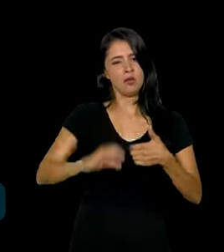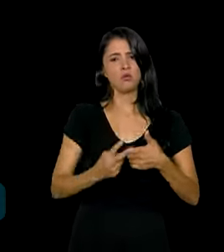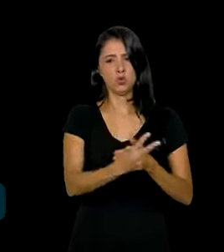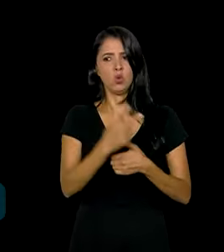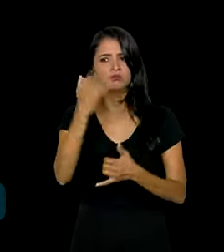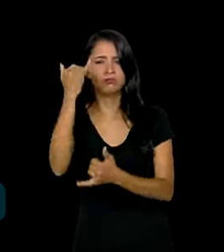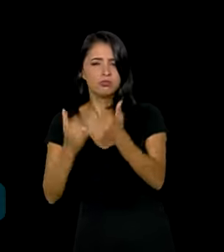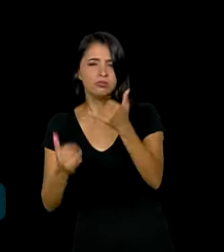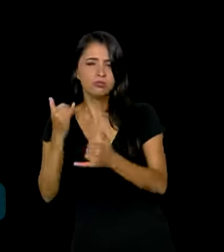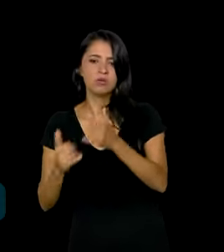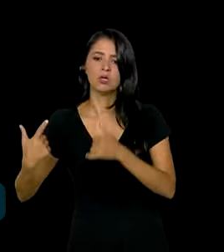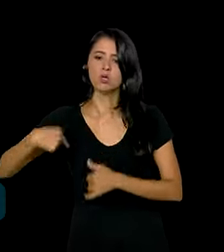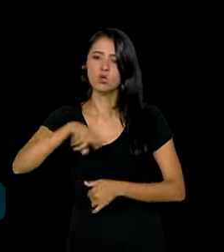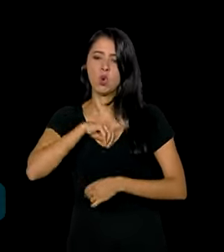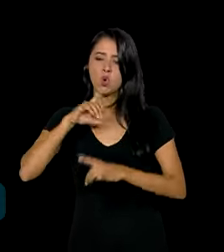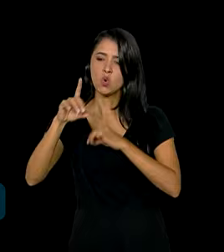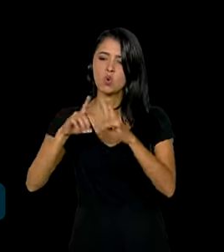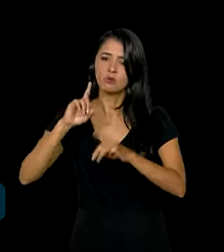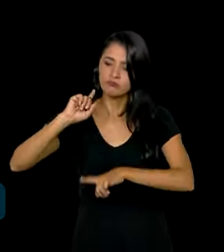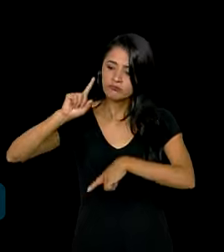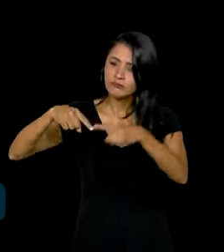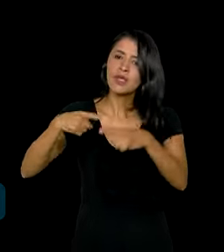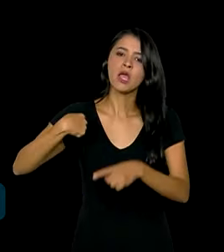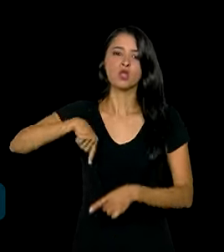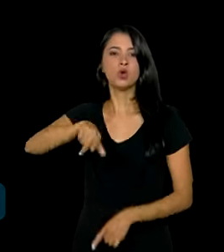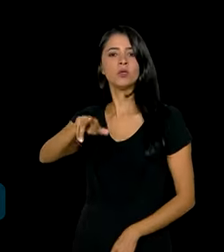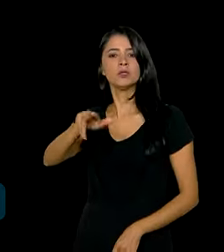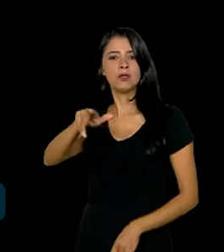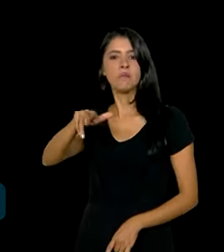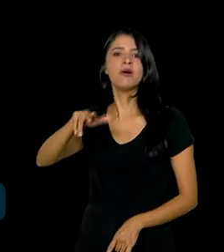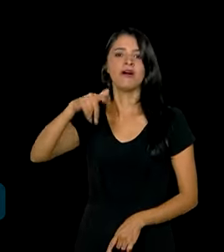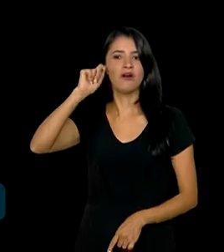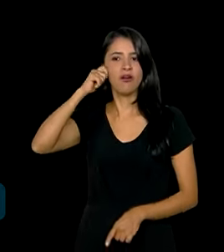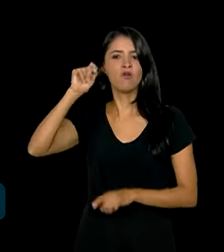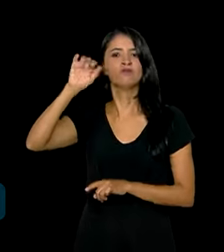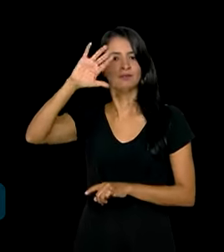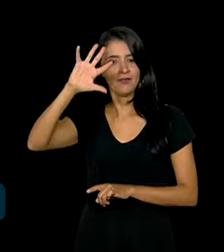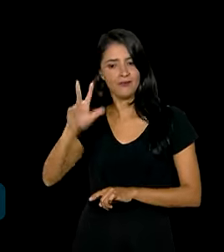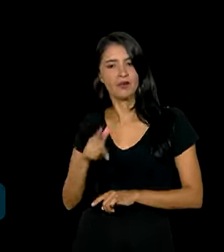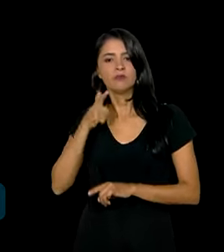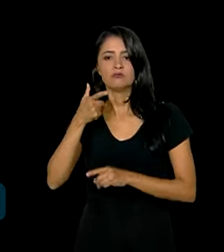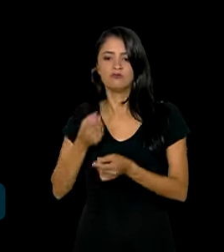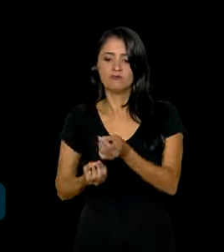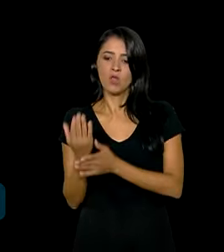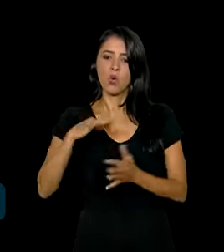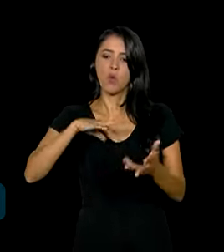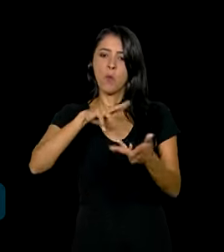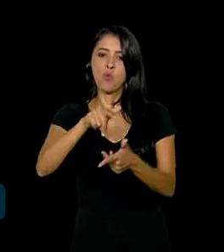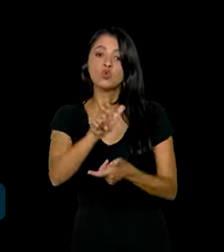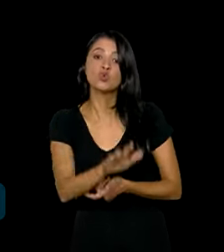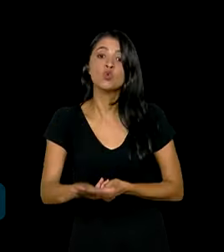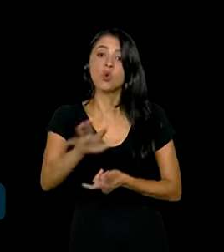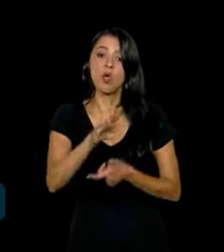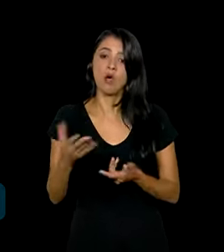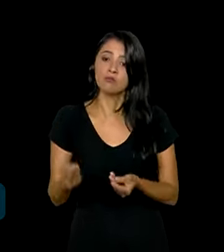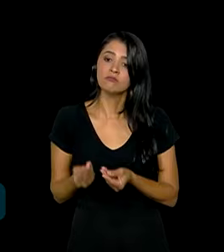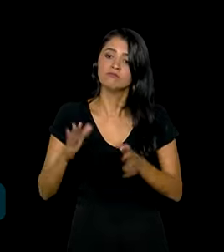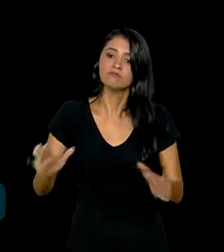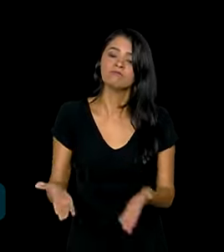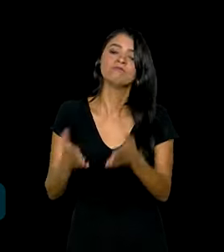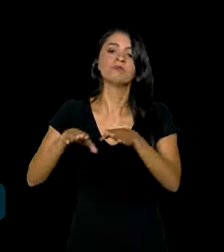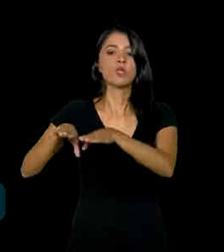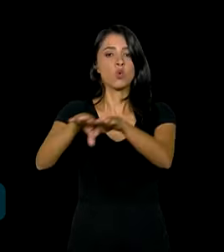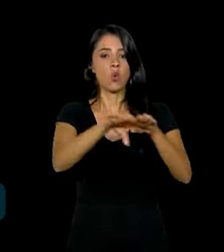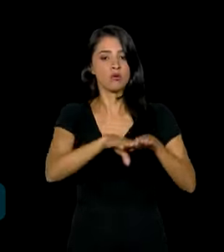Que o nosso diálogo avance e a nossa irmandade afro-diaspórica nos faça construir uma região e um mundo que promove a equidade étnico